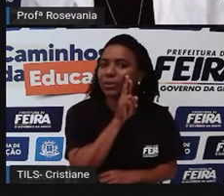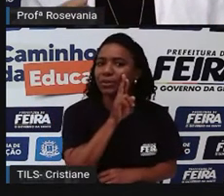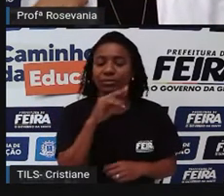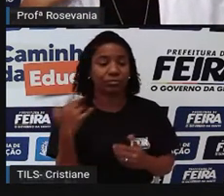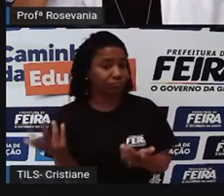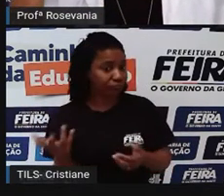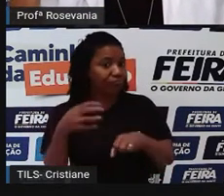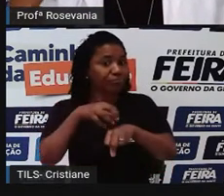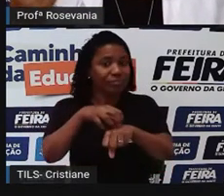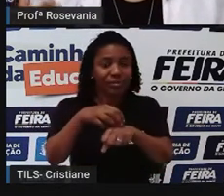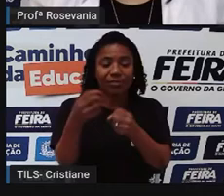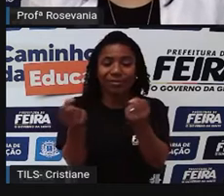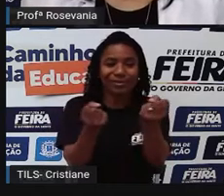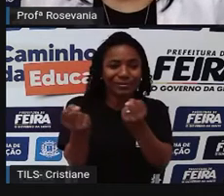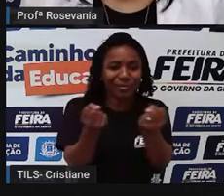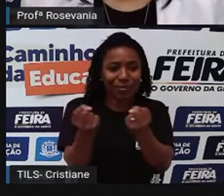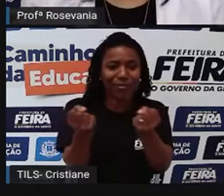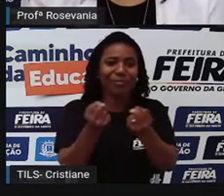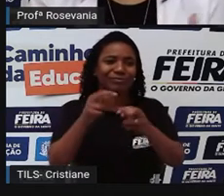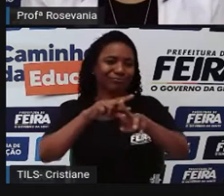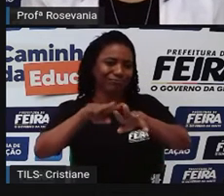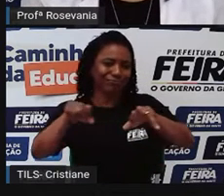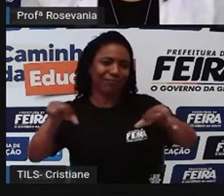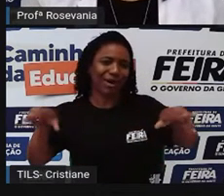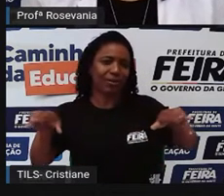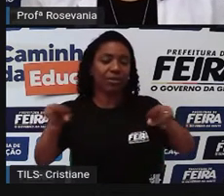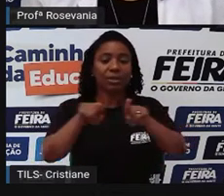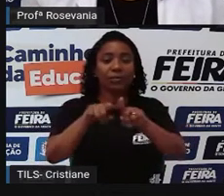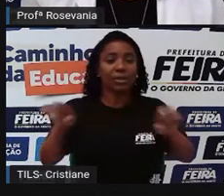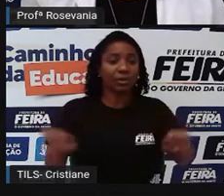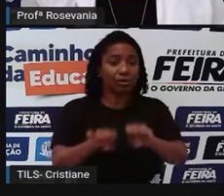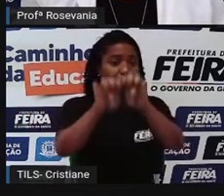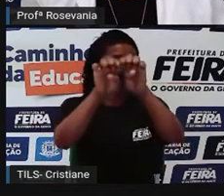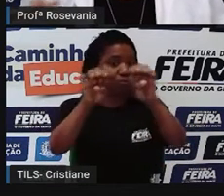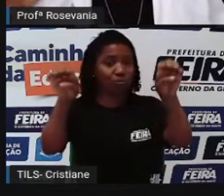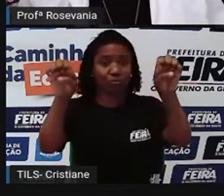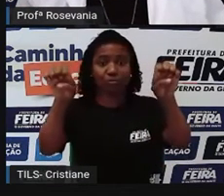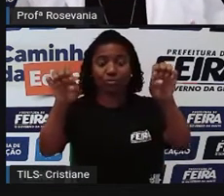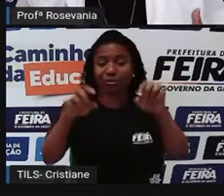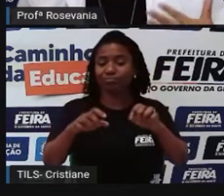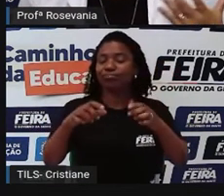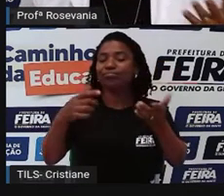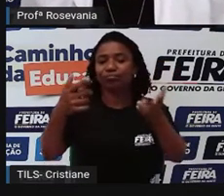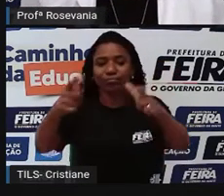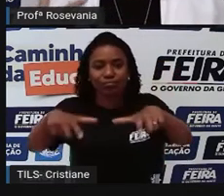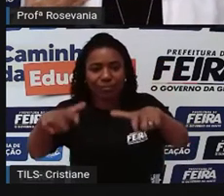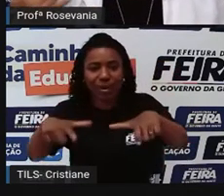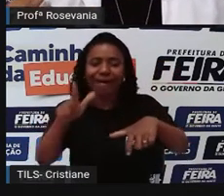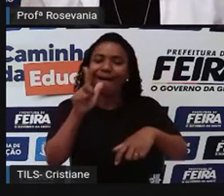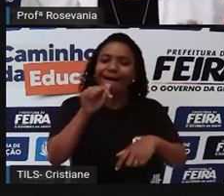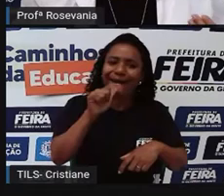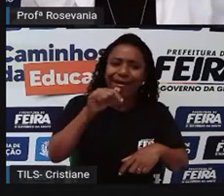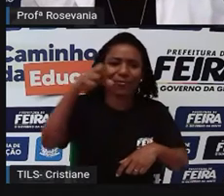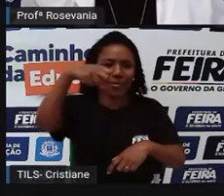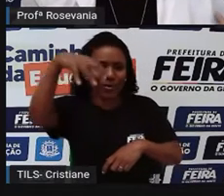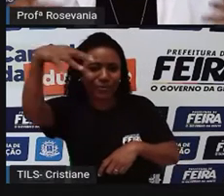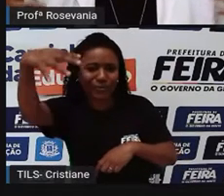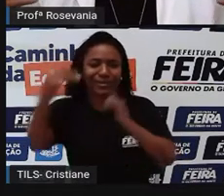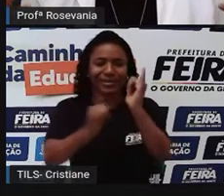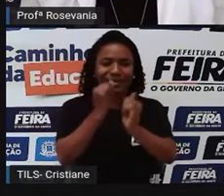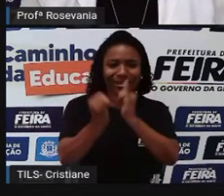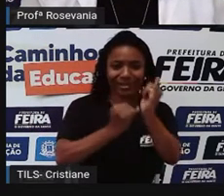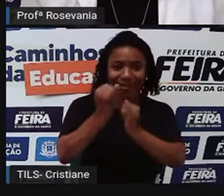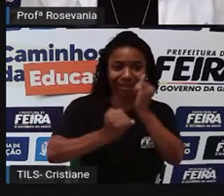transporte, exige também toda uma infraestrutura de pavimentação, serviço de água, de luz, de internet.